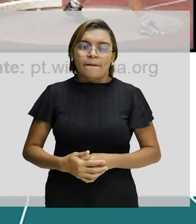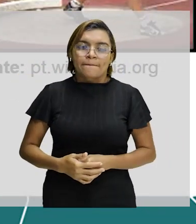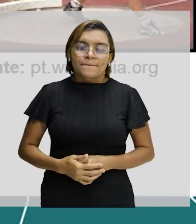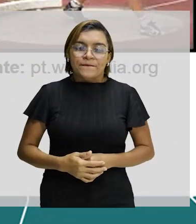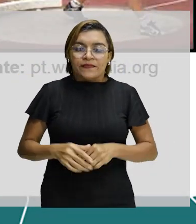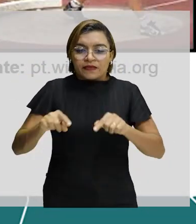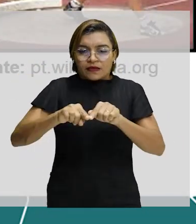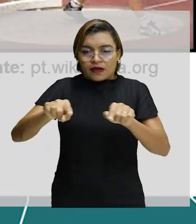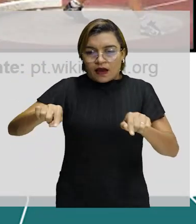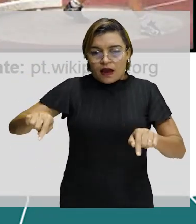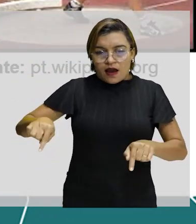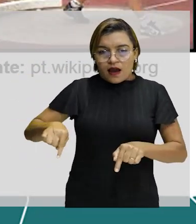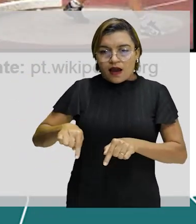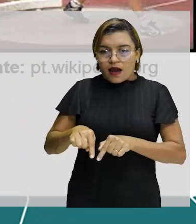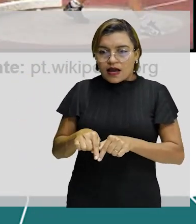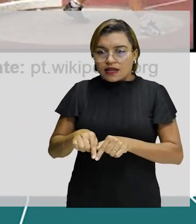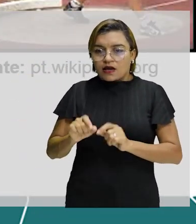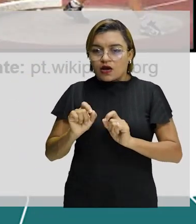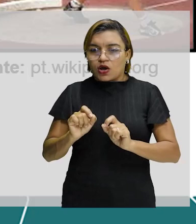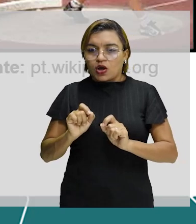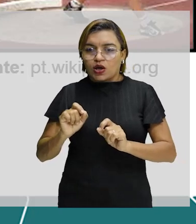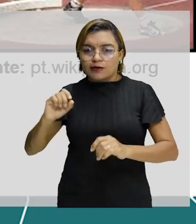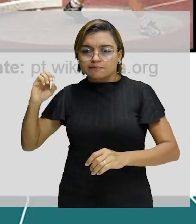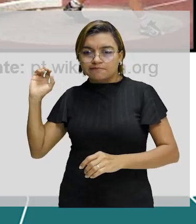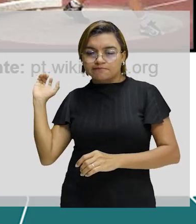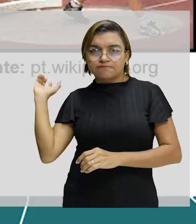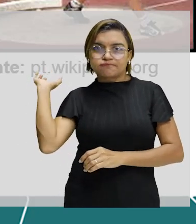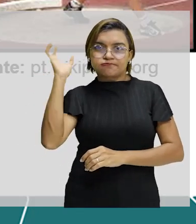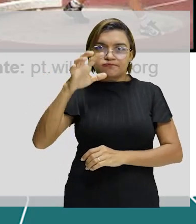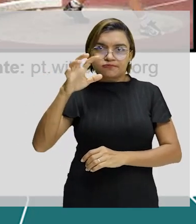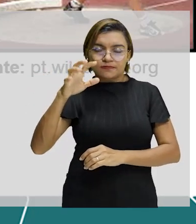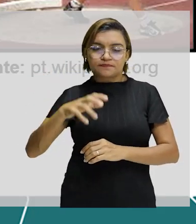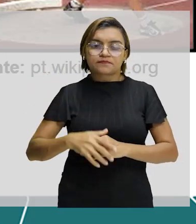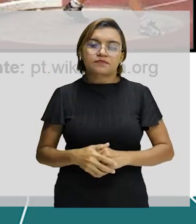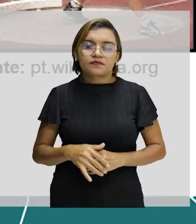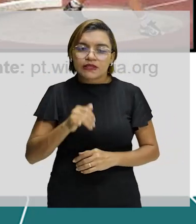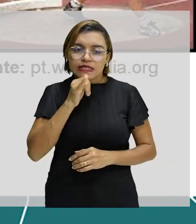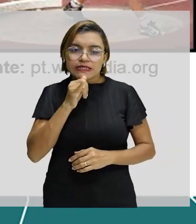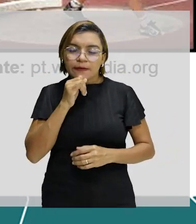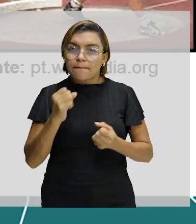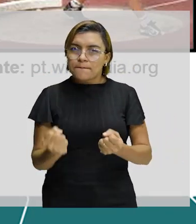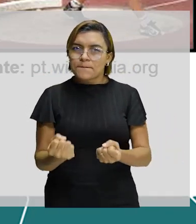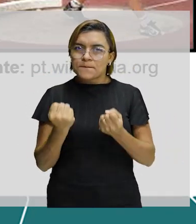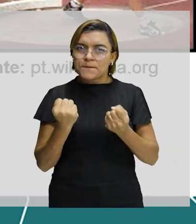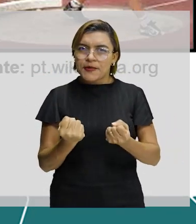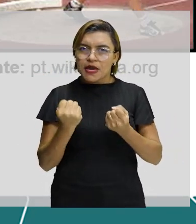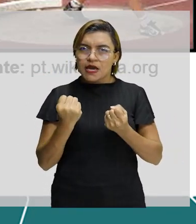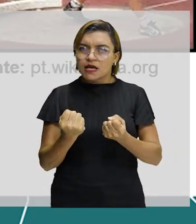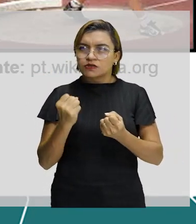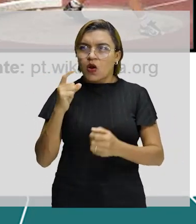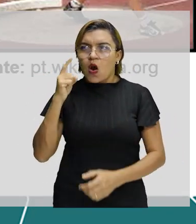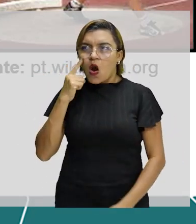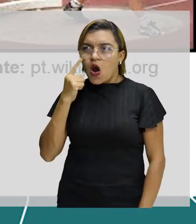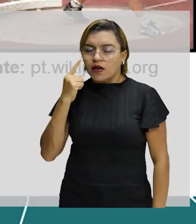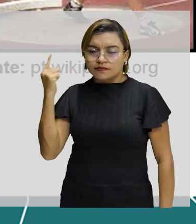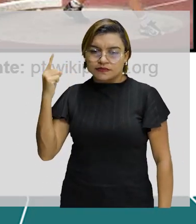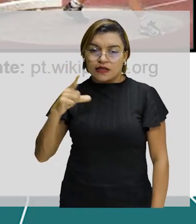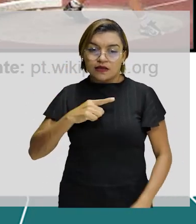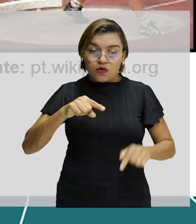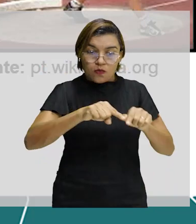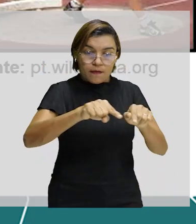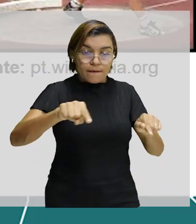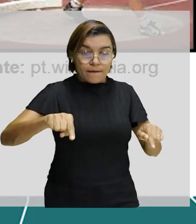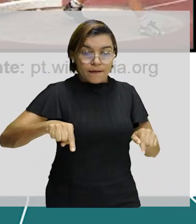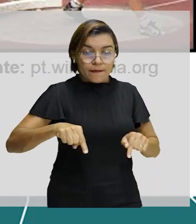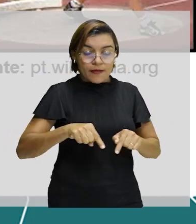Áreas do arremesso, arremessos e lançamentos. Em relação ao arremesso de peso, está aqui, é uma área que